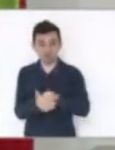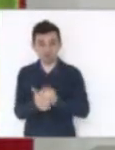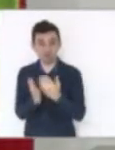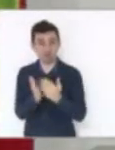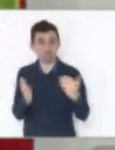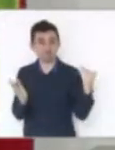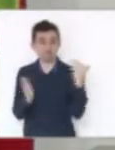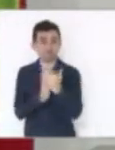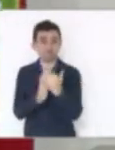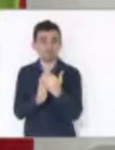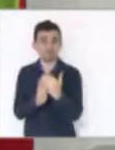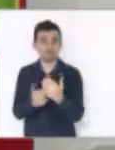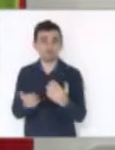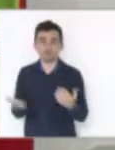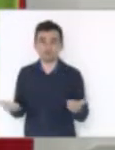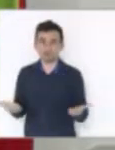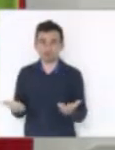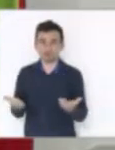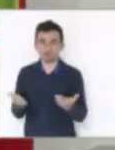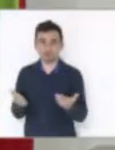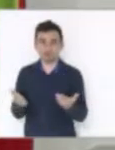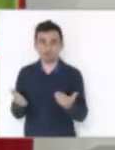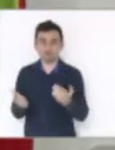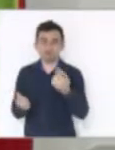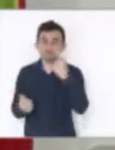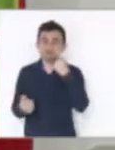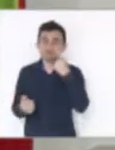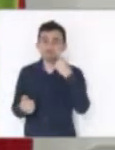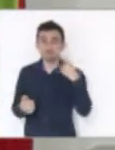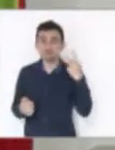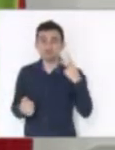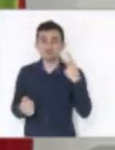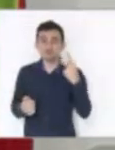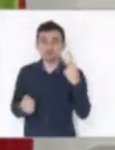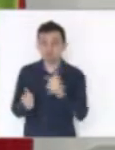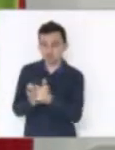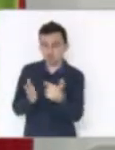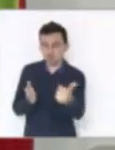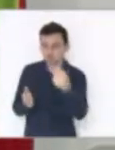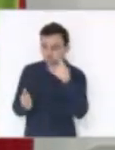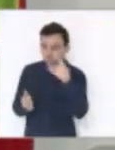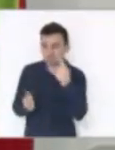A questão política que a gente pelo menos lê nos jornais é até uma questão